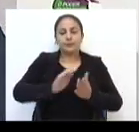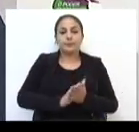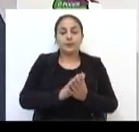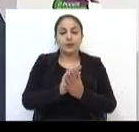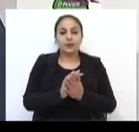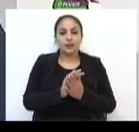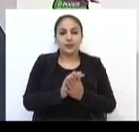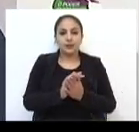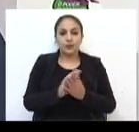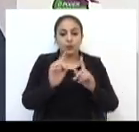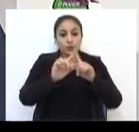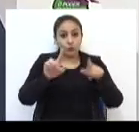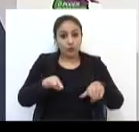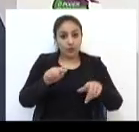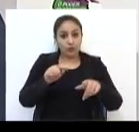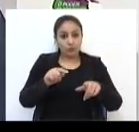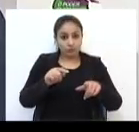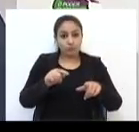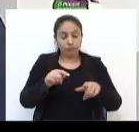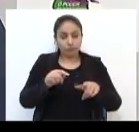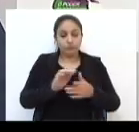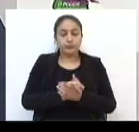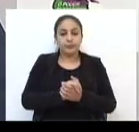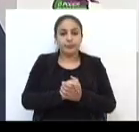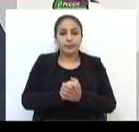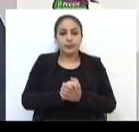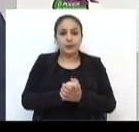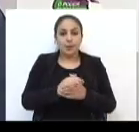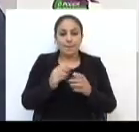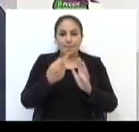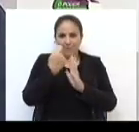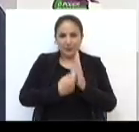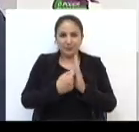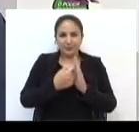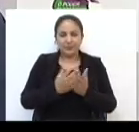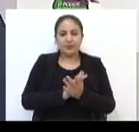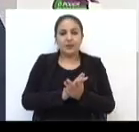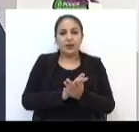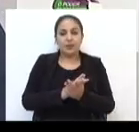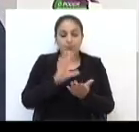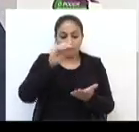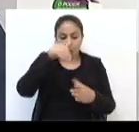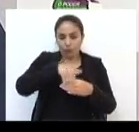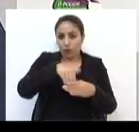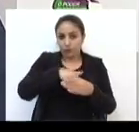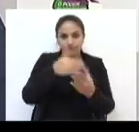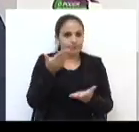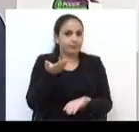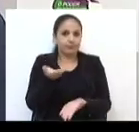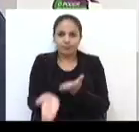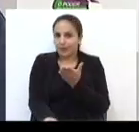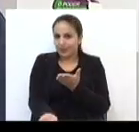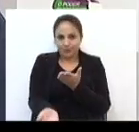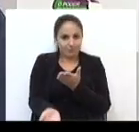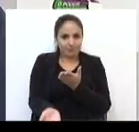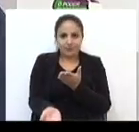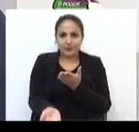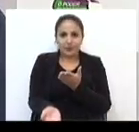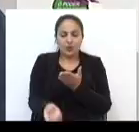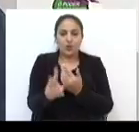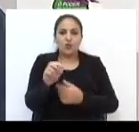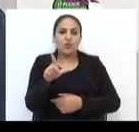o funcionalismo público municipal, também, com o meu voto decisivo, onde eles não tiveram a perda do Vale Alimentação,